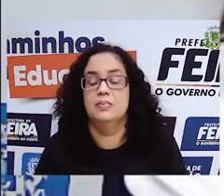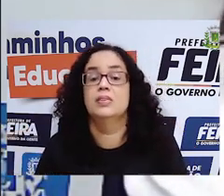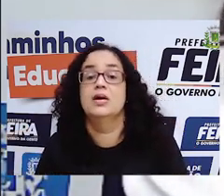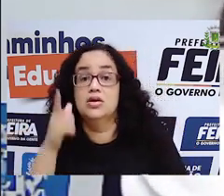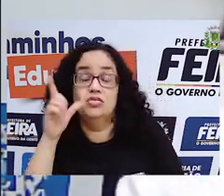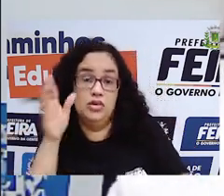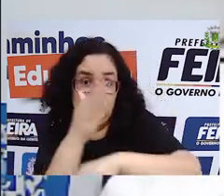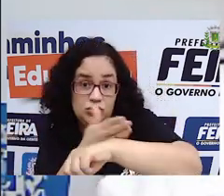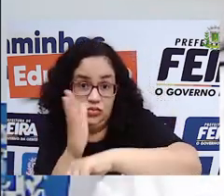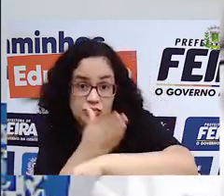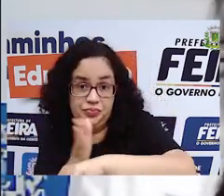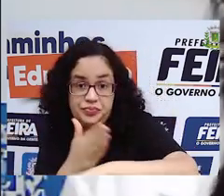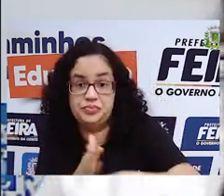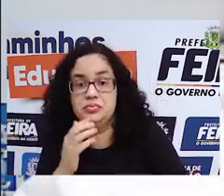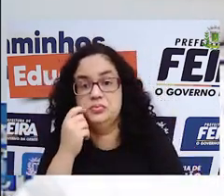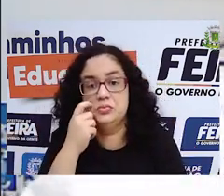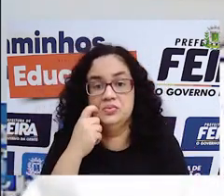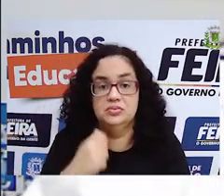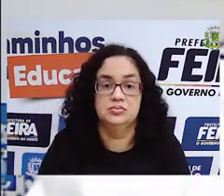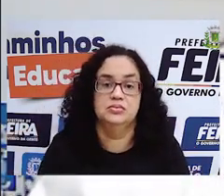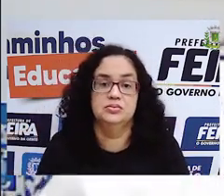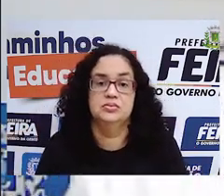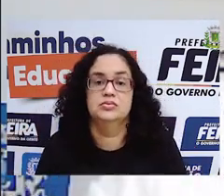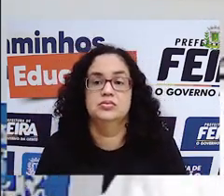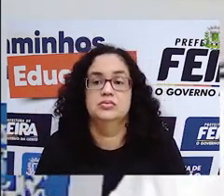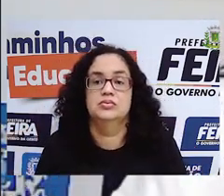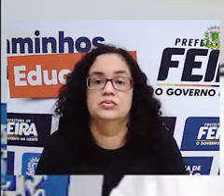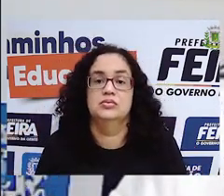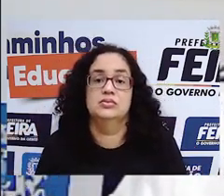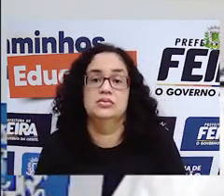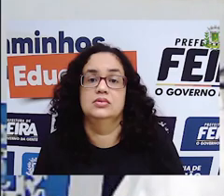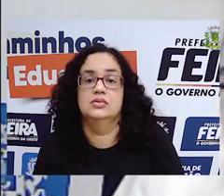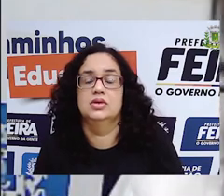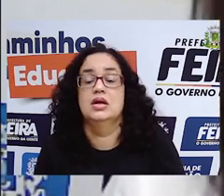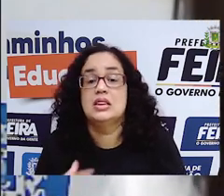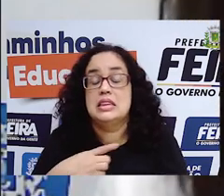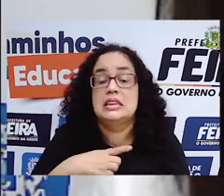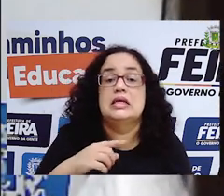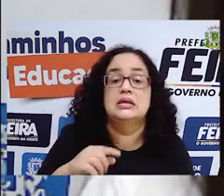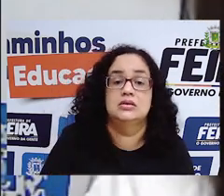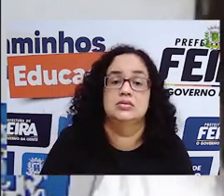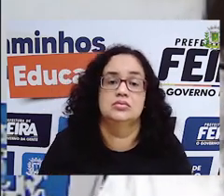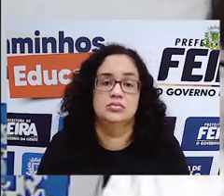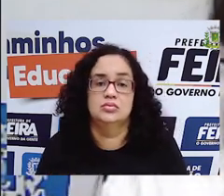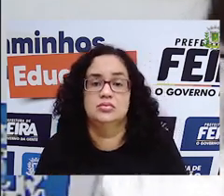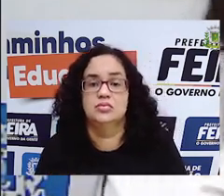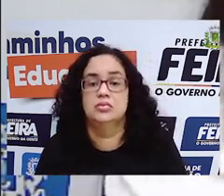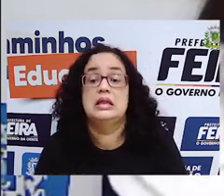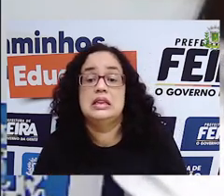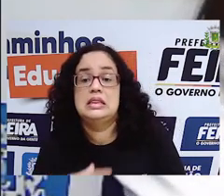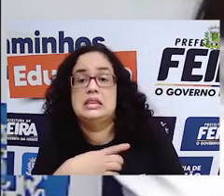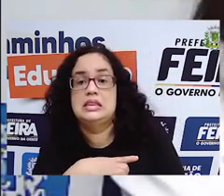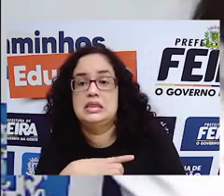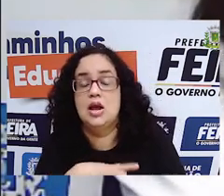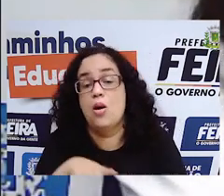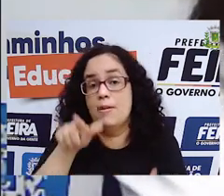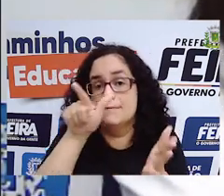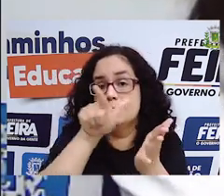testar na borda do copo. E aí tem as amostras dos materiais. A Pró tem aqui, ó,